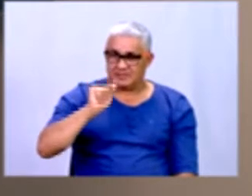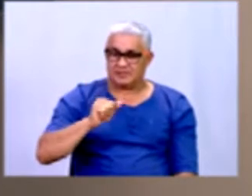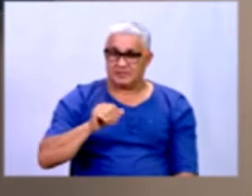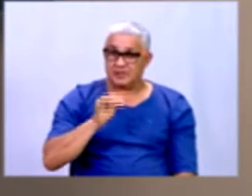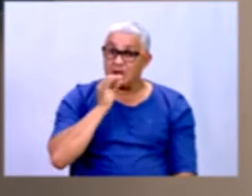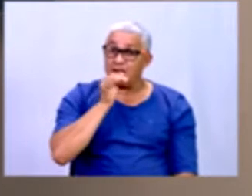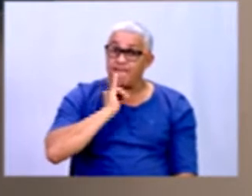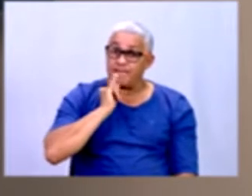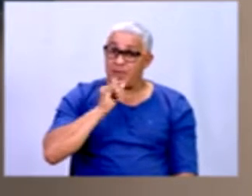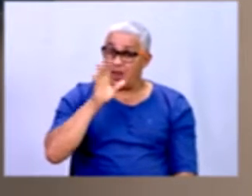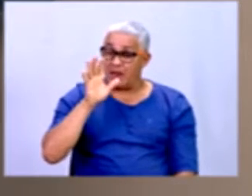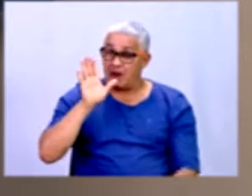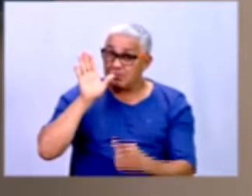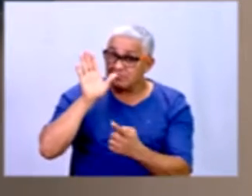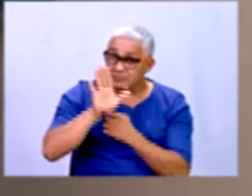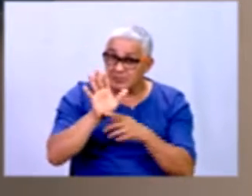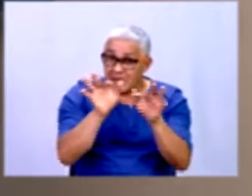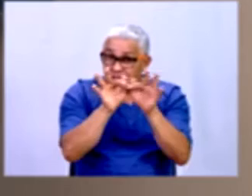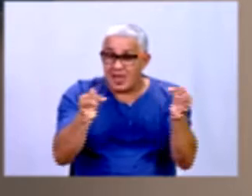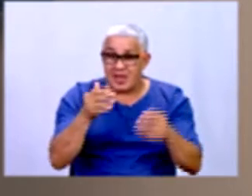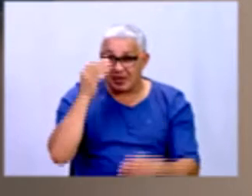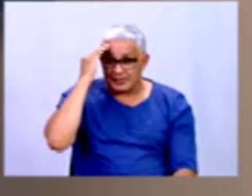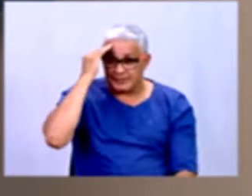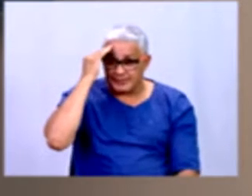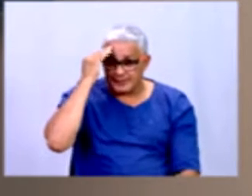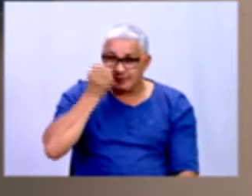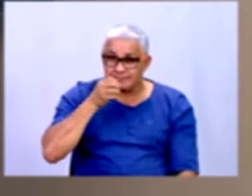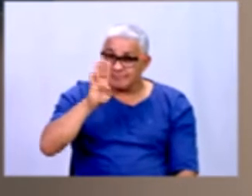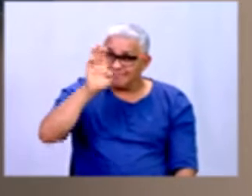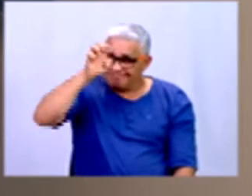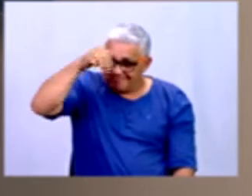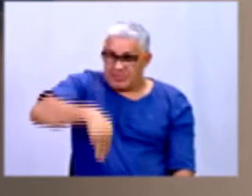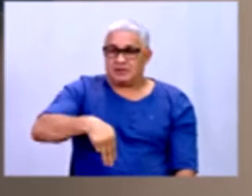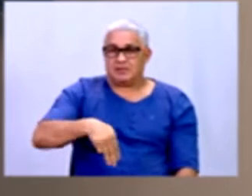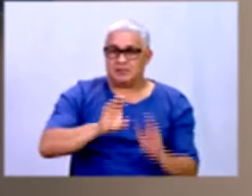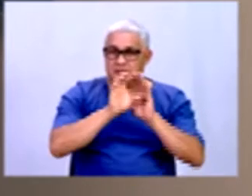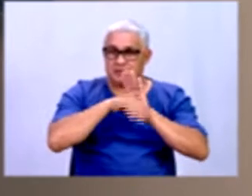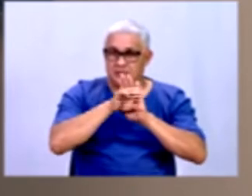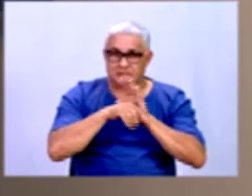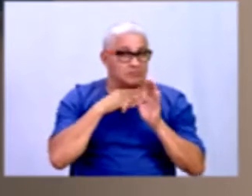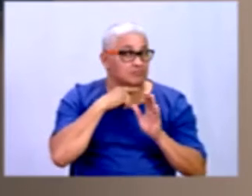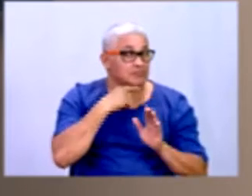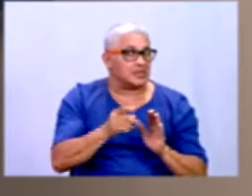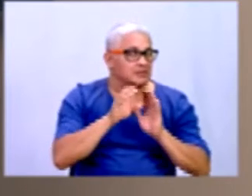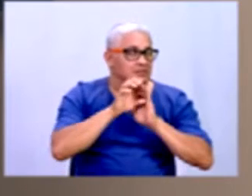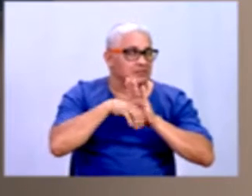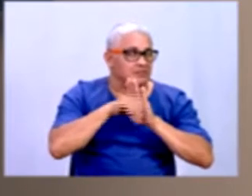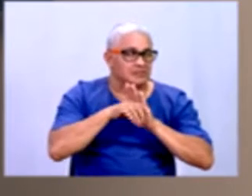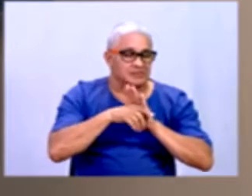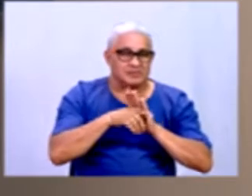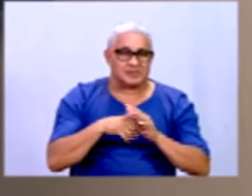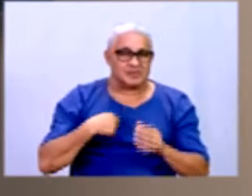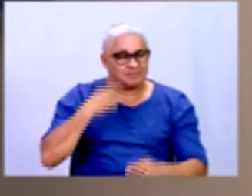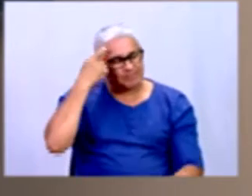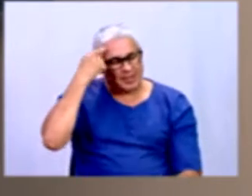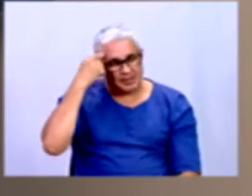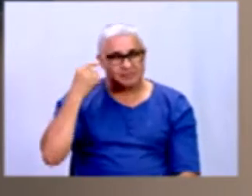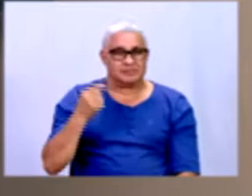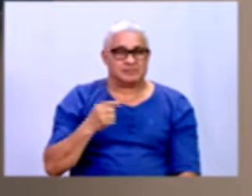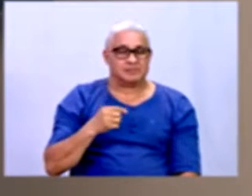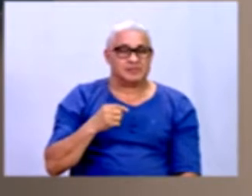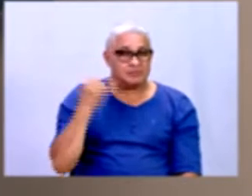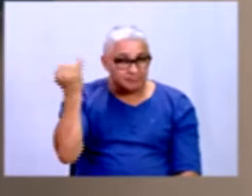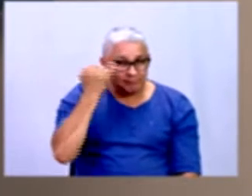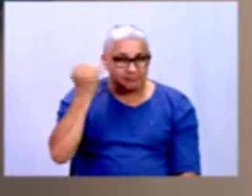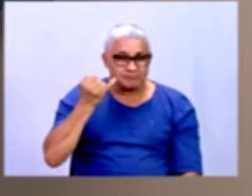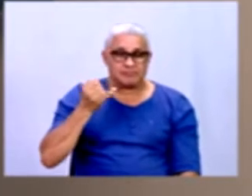para vocês entenderem bem o que é, porque só conceituar a gente não consegue, por isso que eu acho bem interessante, assim, a gente dar esses exemplos,